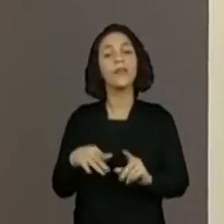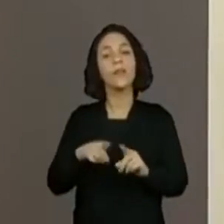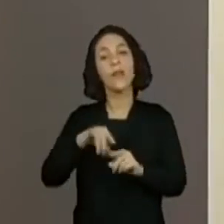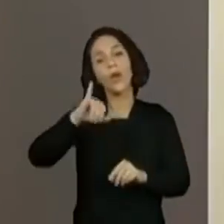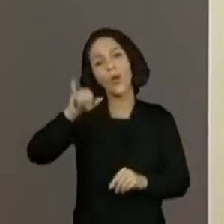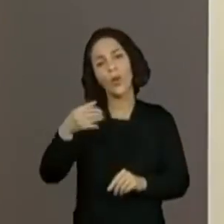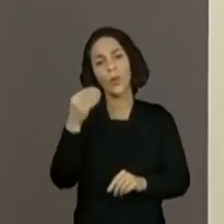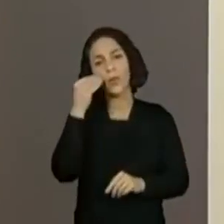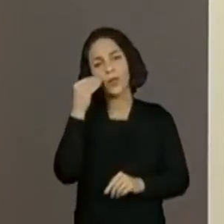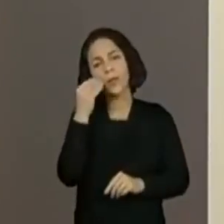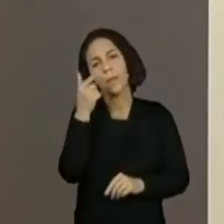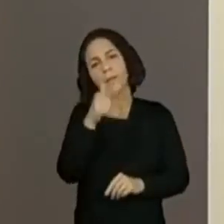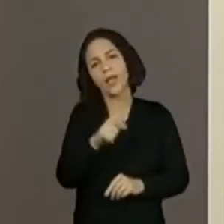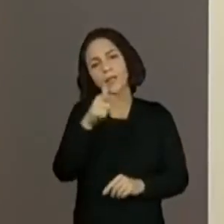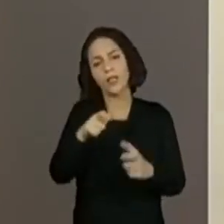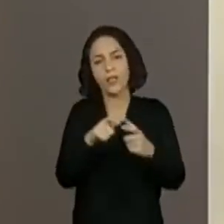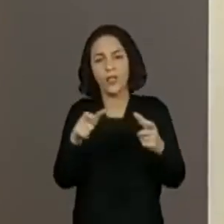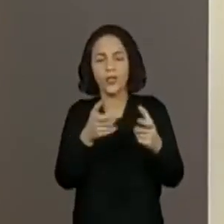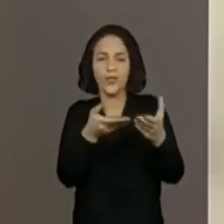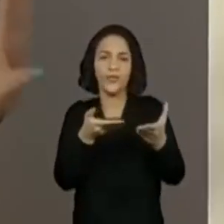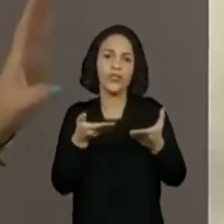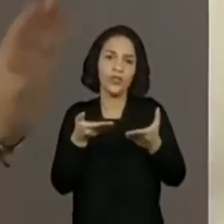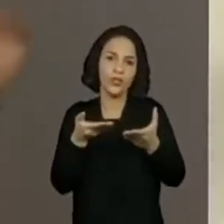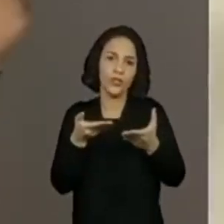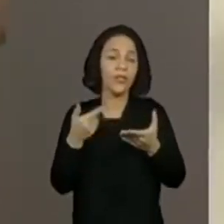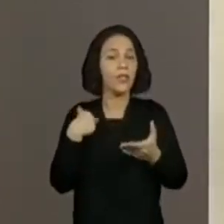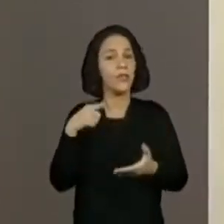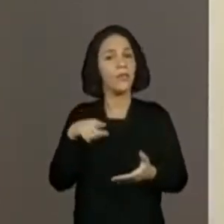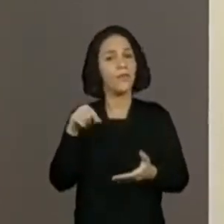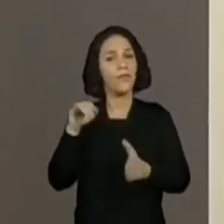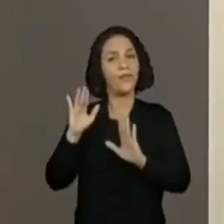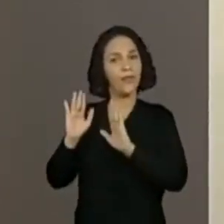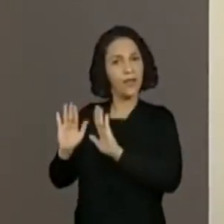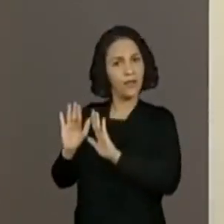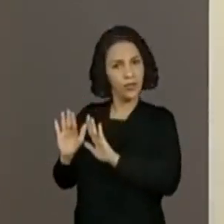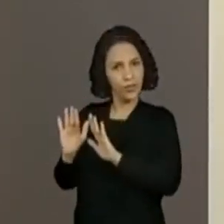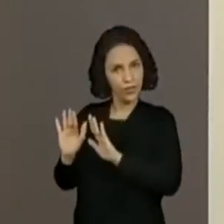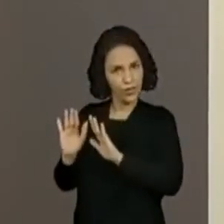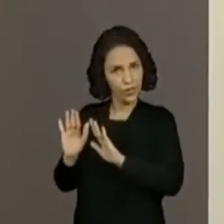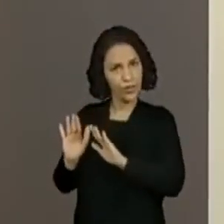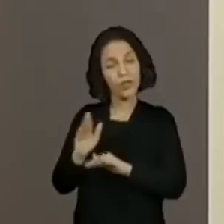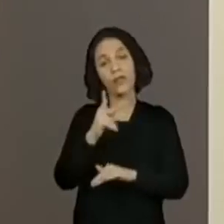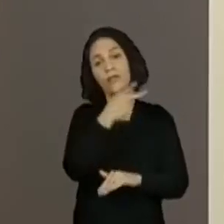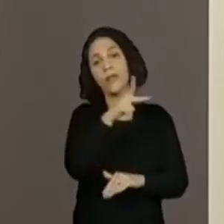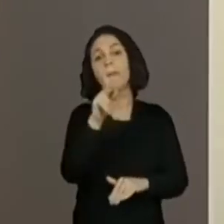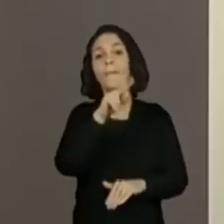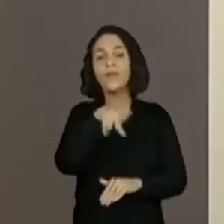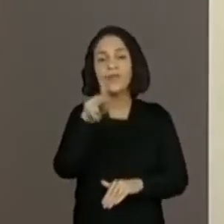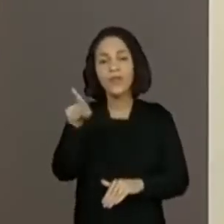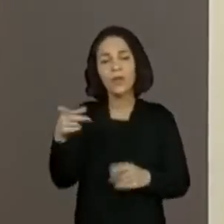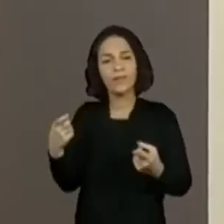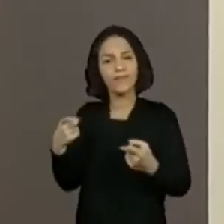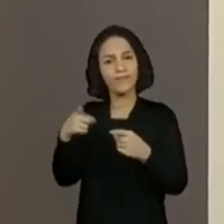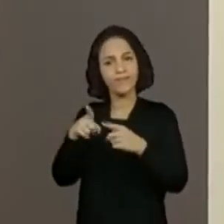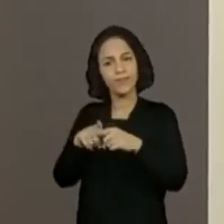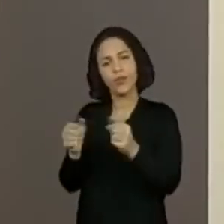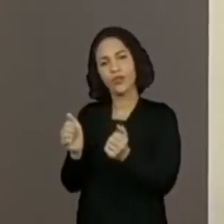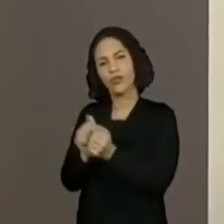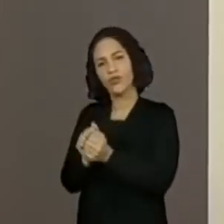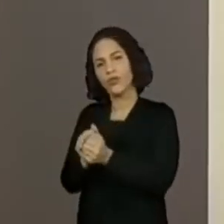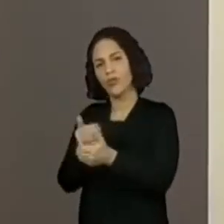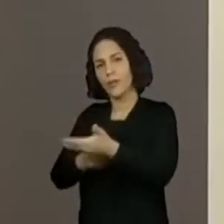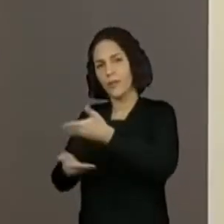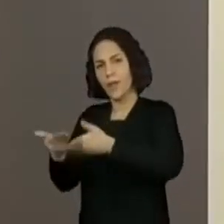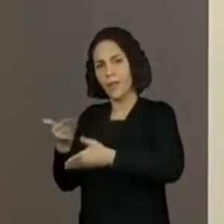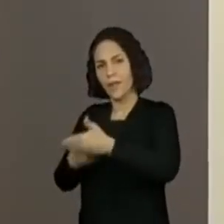fazer mais vezes convite, né? Então, eu prefiro deixar essa atividade para os professores parceiros concluírem com os alunos, né?